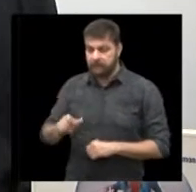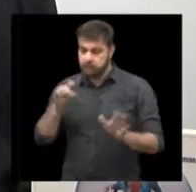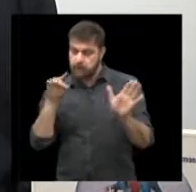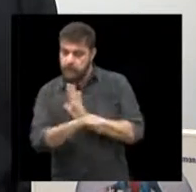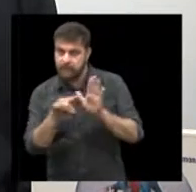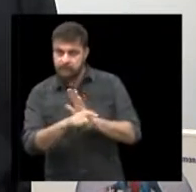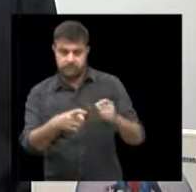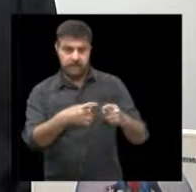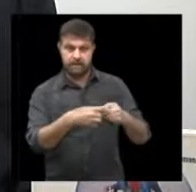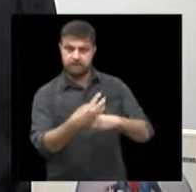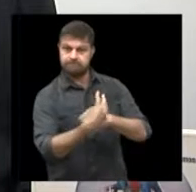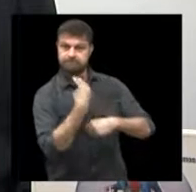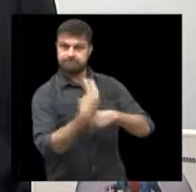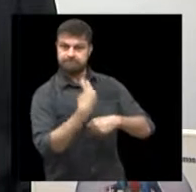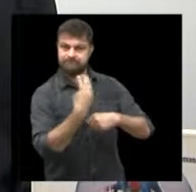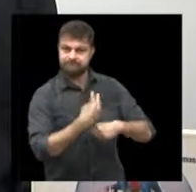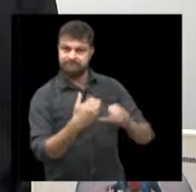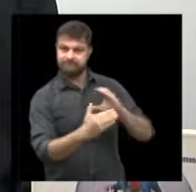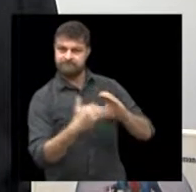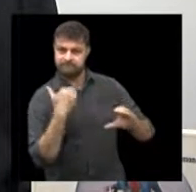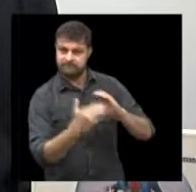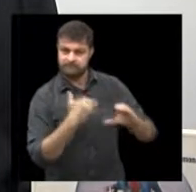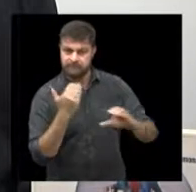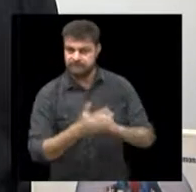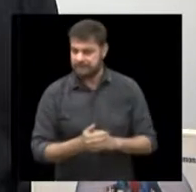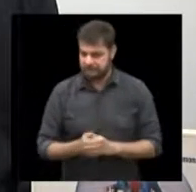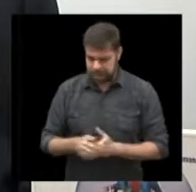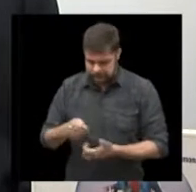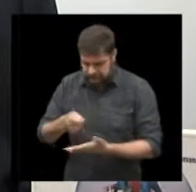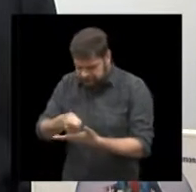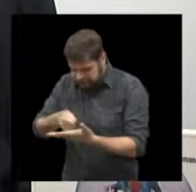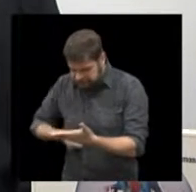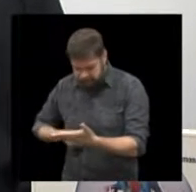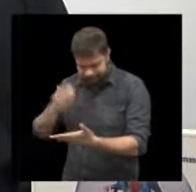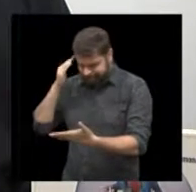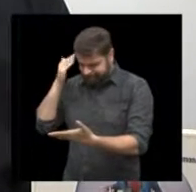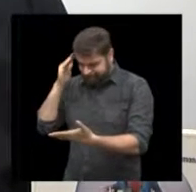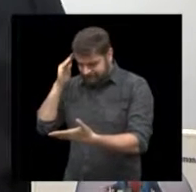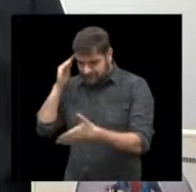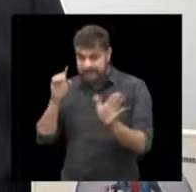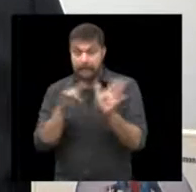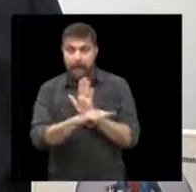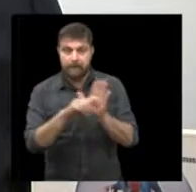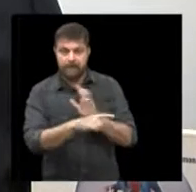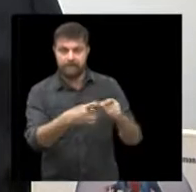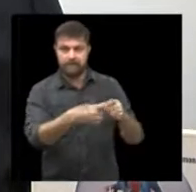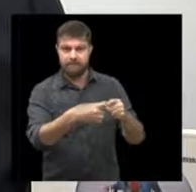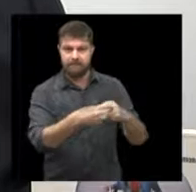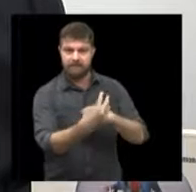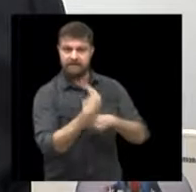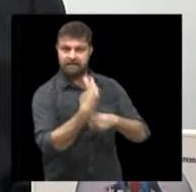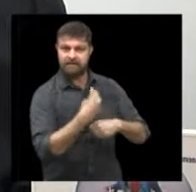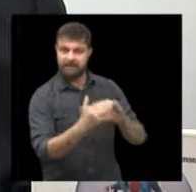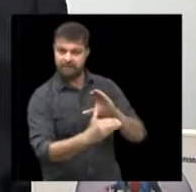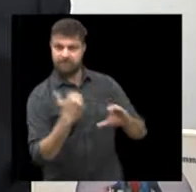clientes que já passaram para o seu consultório. Eu não entendi a receita, eu não entendi essa forma, e muitos médicos continuam. Então, nós apenas estamos